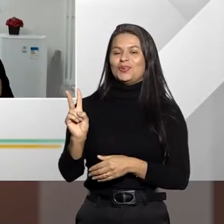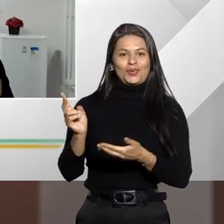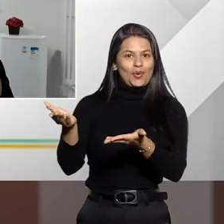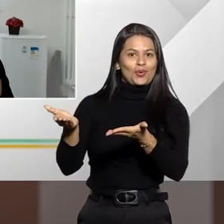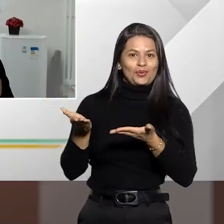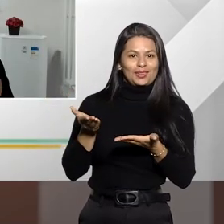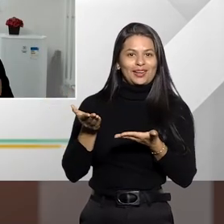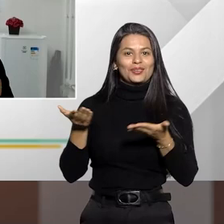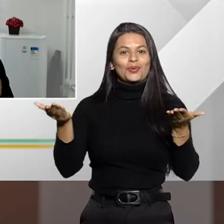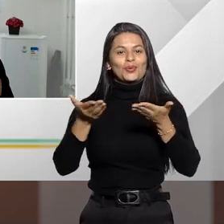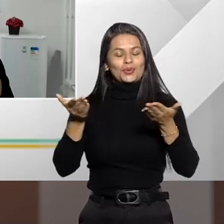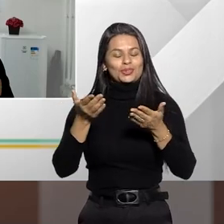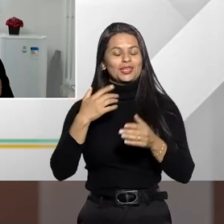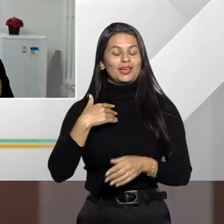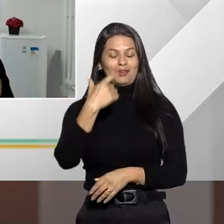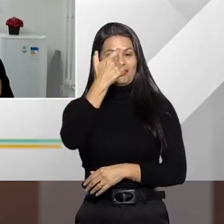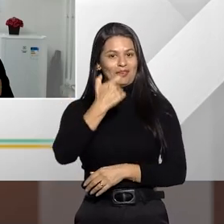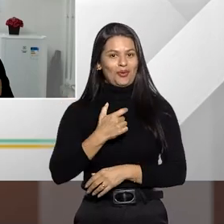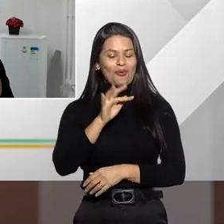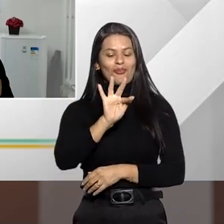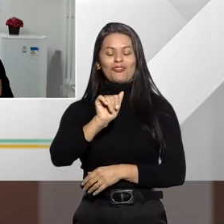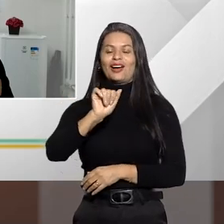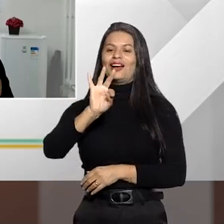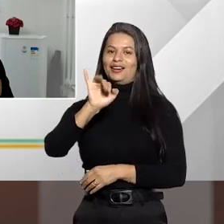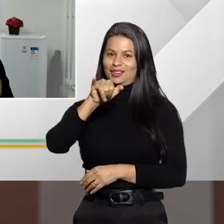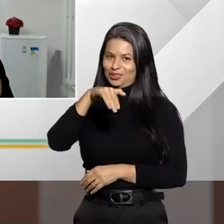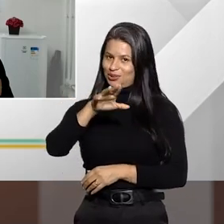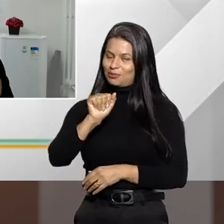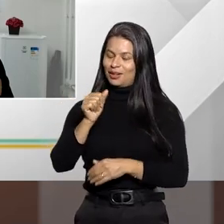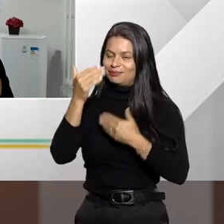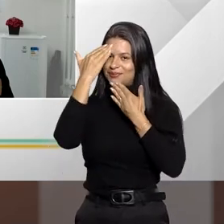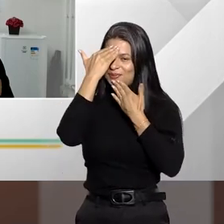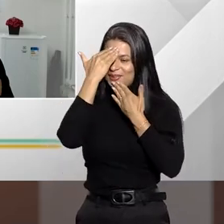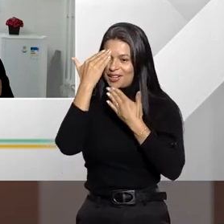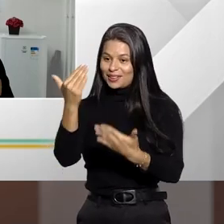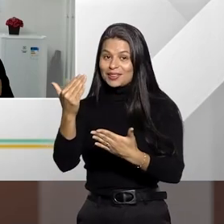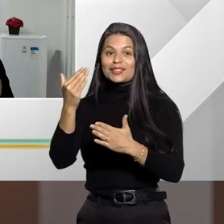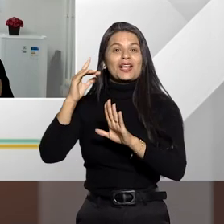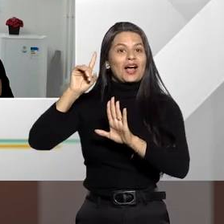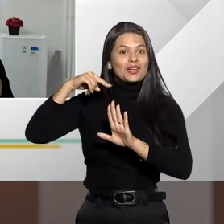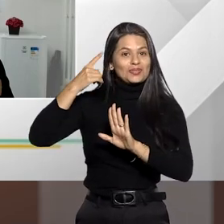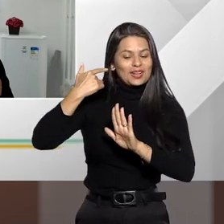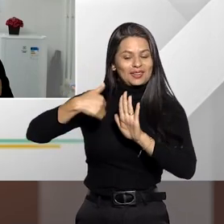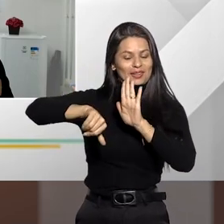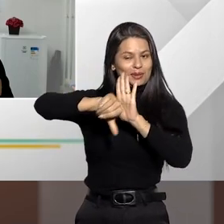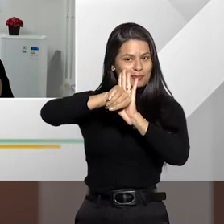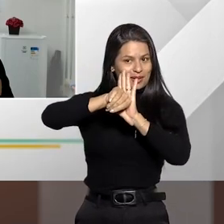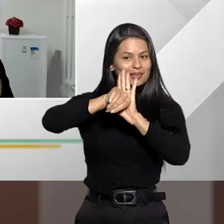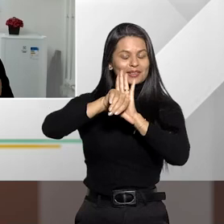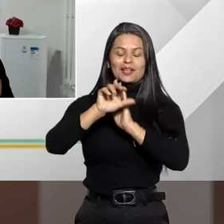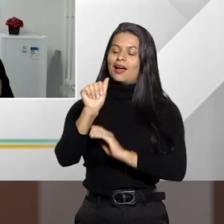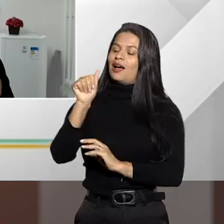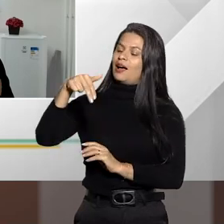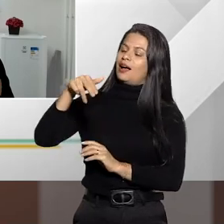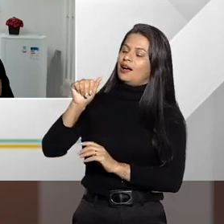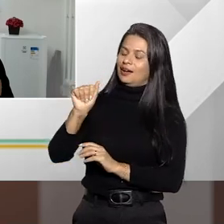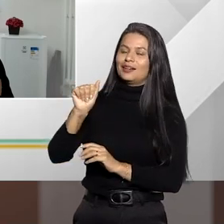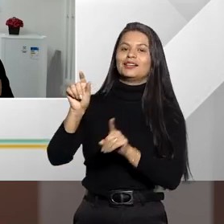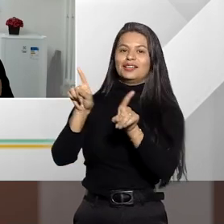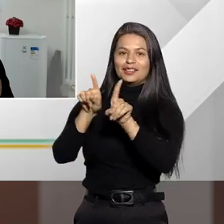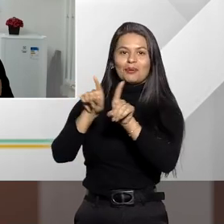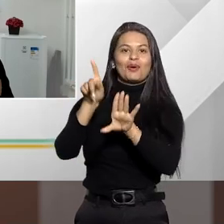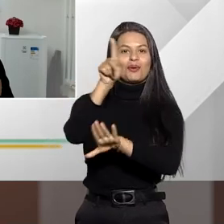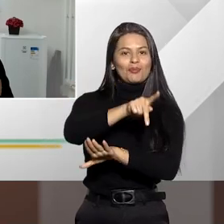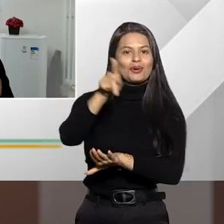de hoje, eu sou Fátima Uchoa e já agradeço a participação da advogada criminalista Ana Cristina Mendonça, que também é